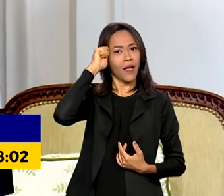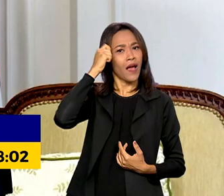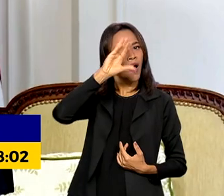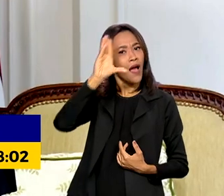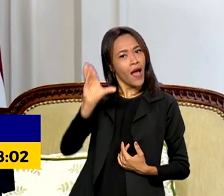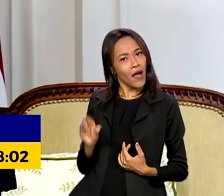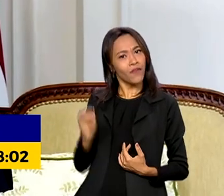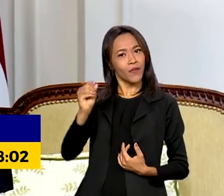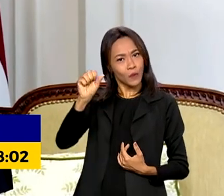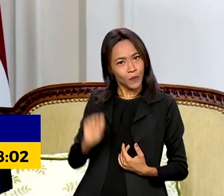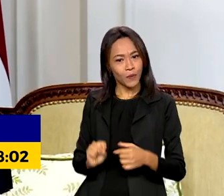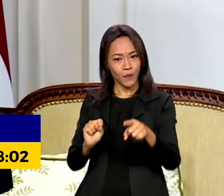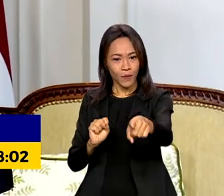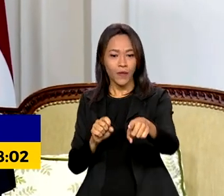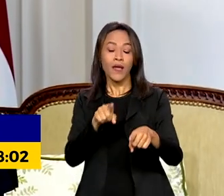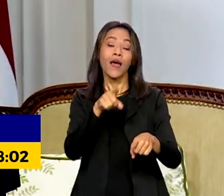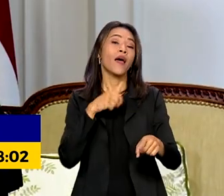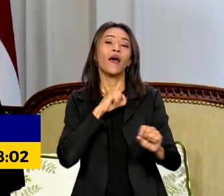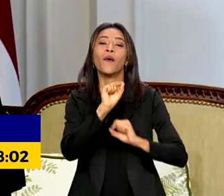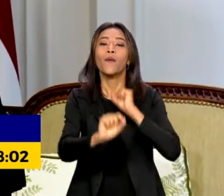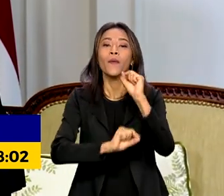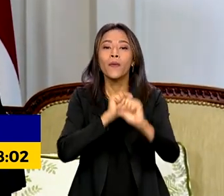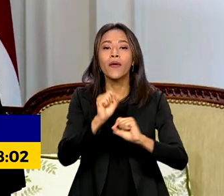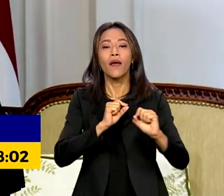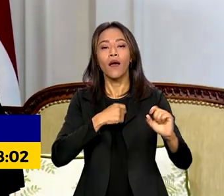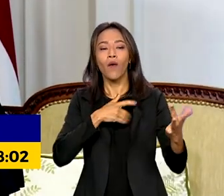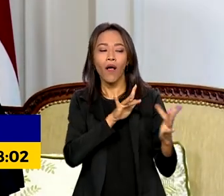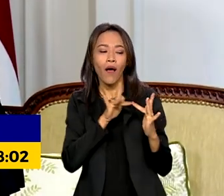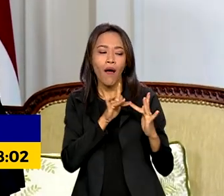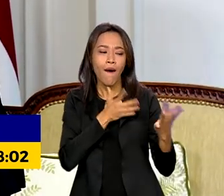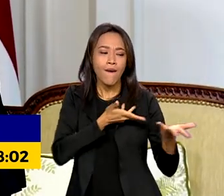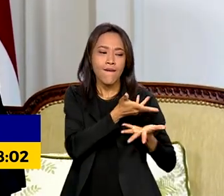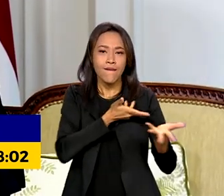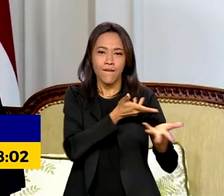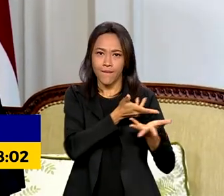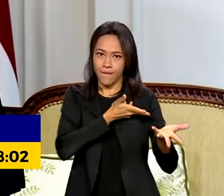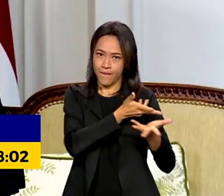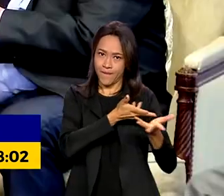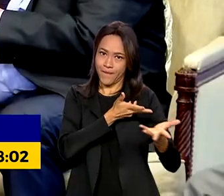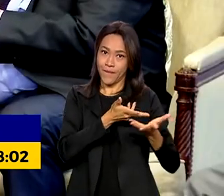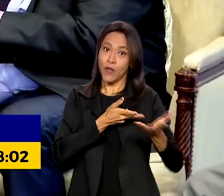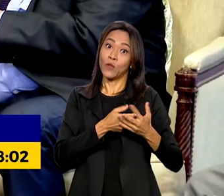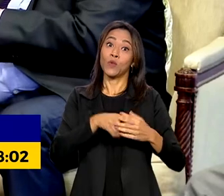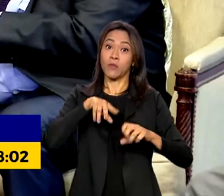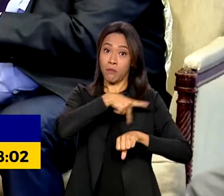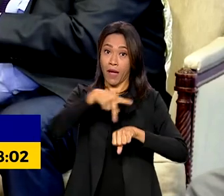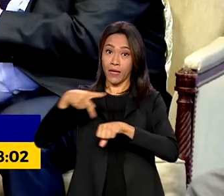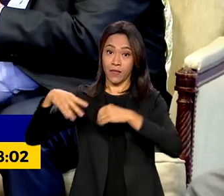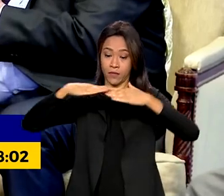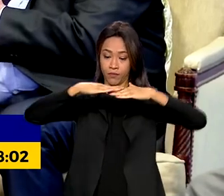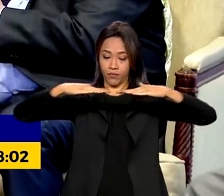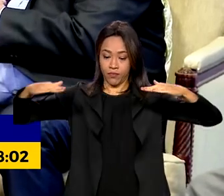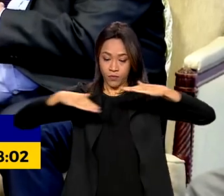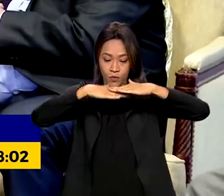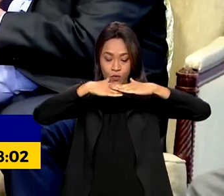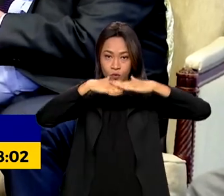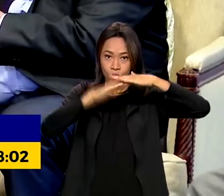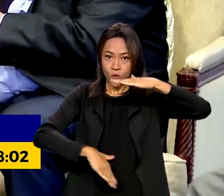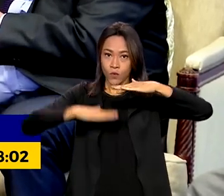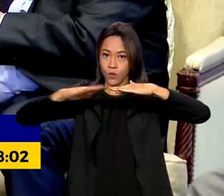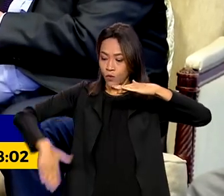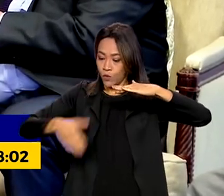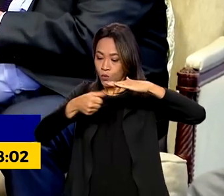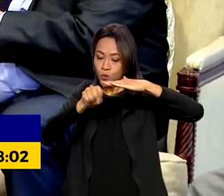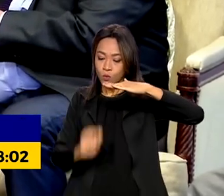protocolar. É a reconstrução das relações entre o Brasil e os países do sul global. O presidente sul-africano, Sírio